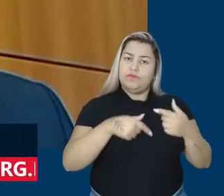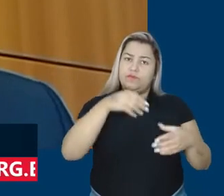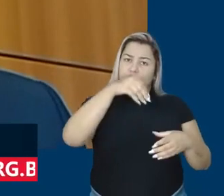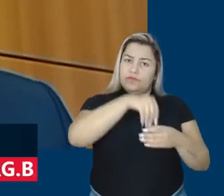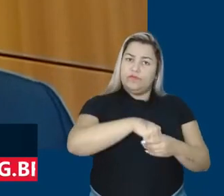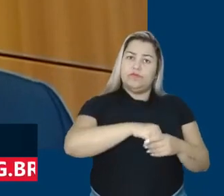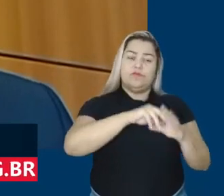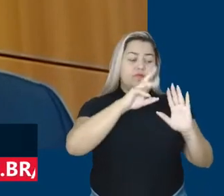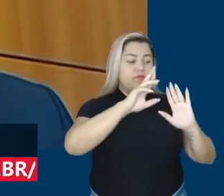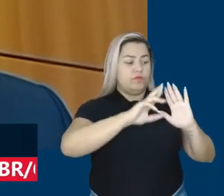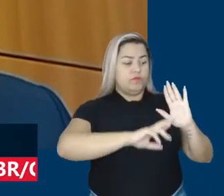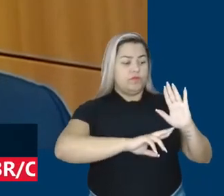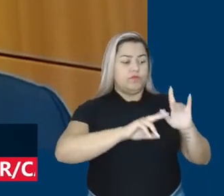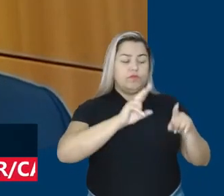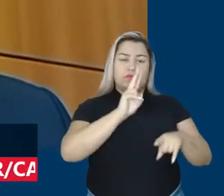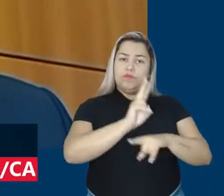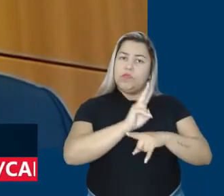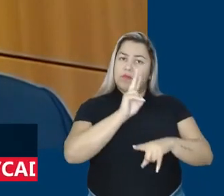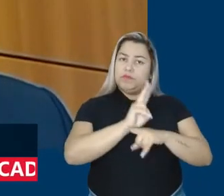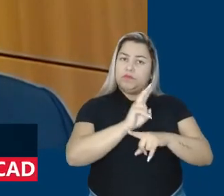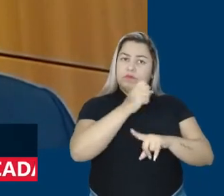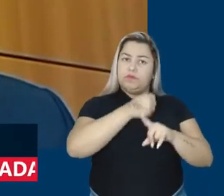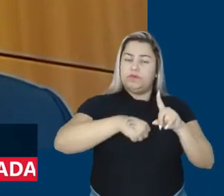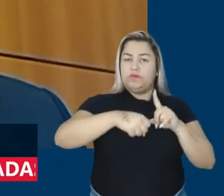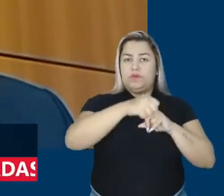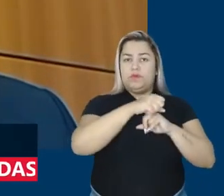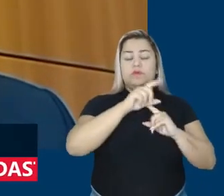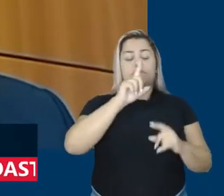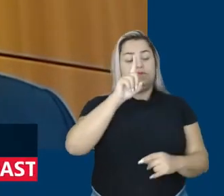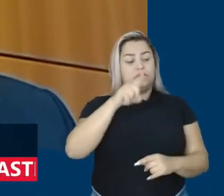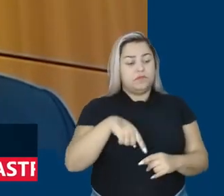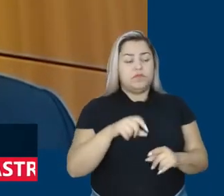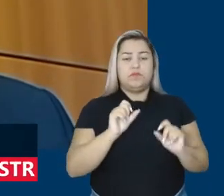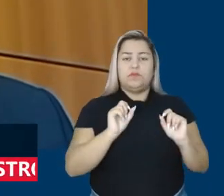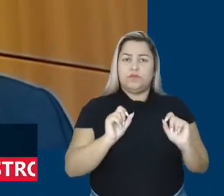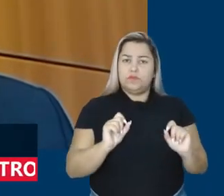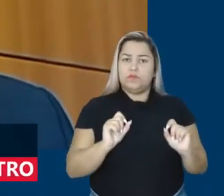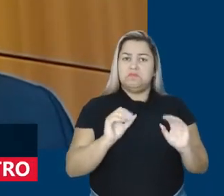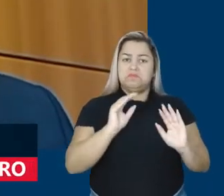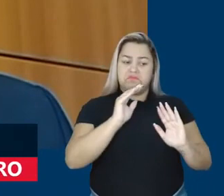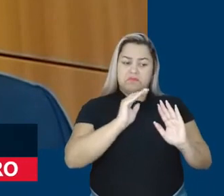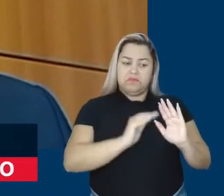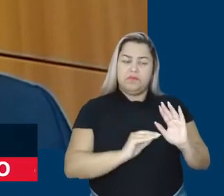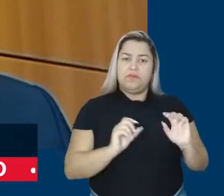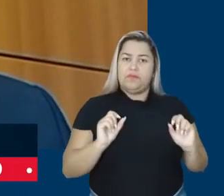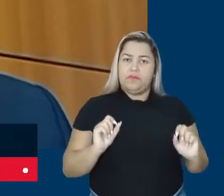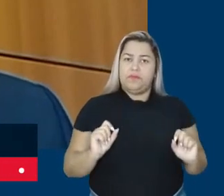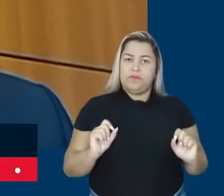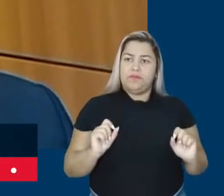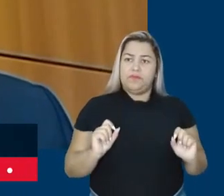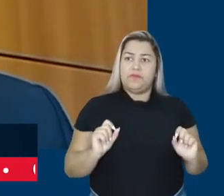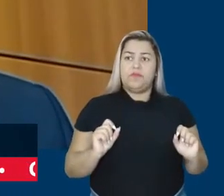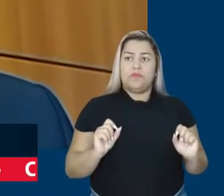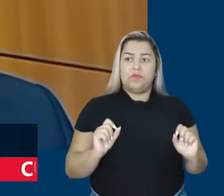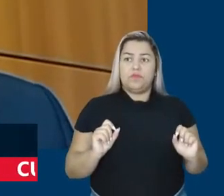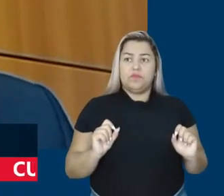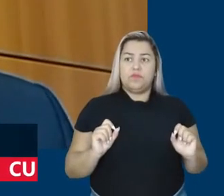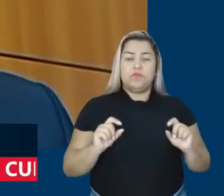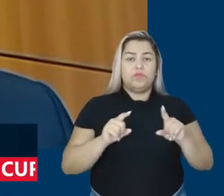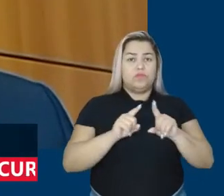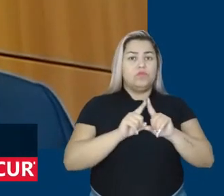uma regra em que a proteção social esteja garantida, estabelecida, que as regras de